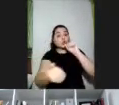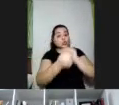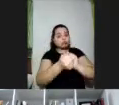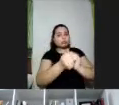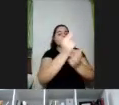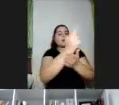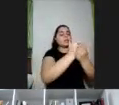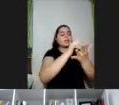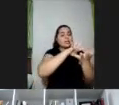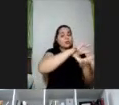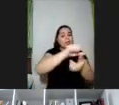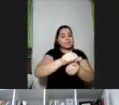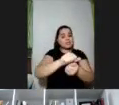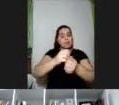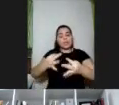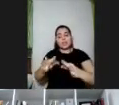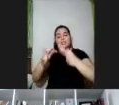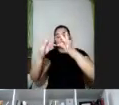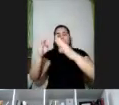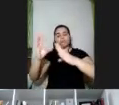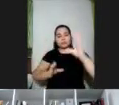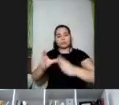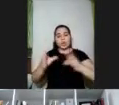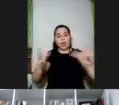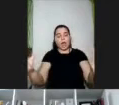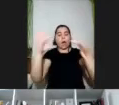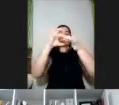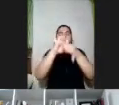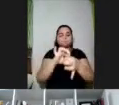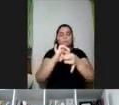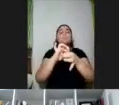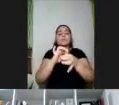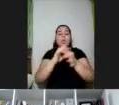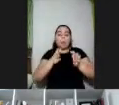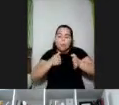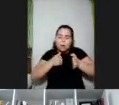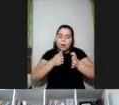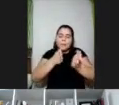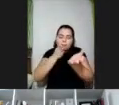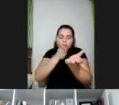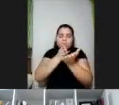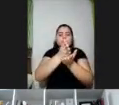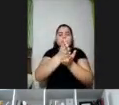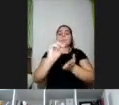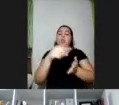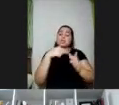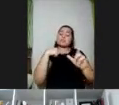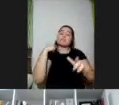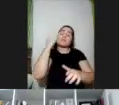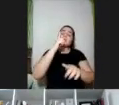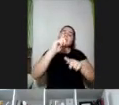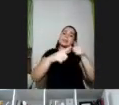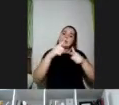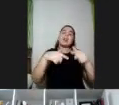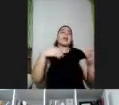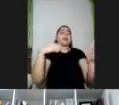assistivo como estratégias complementares é um caminho para que a gente possa trabalhar de um lado a remoção de barreiras e o